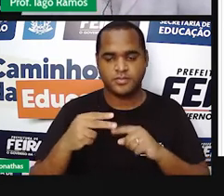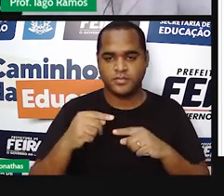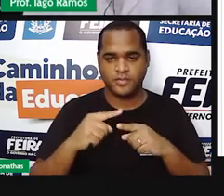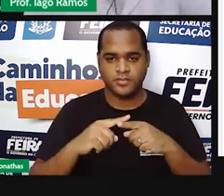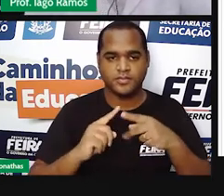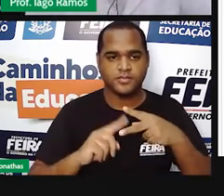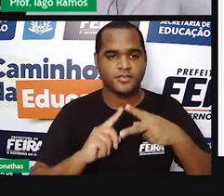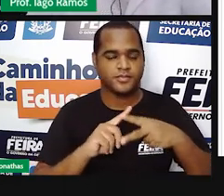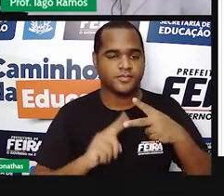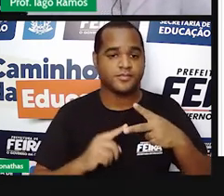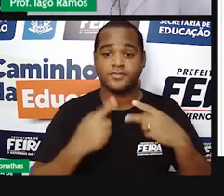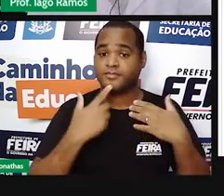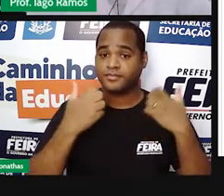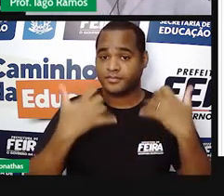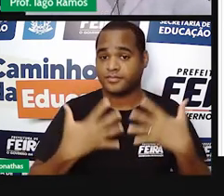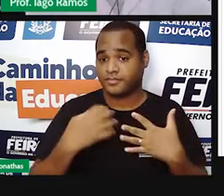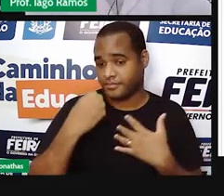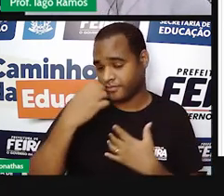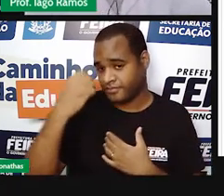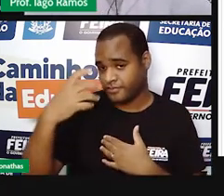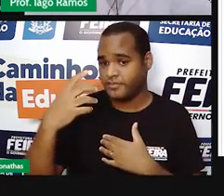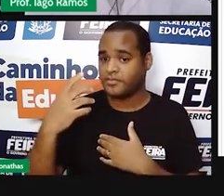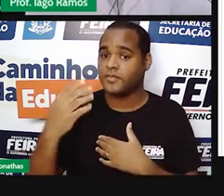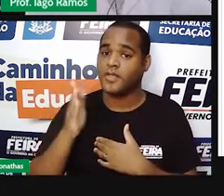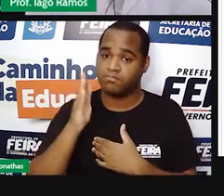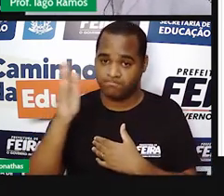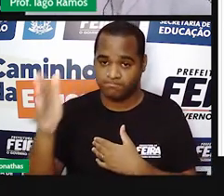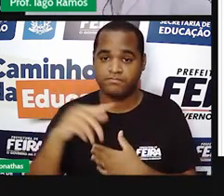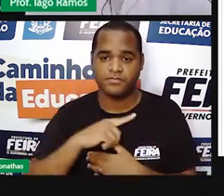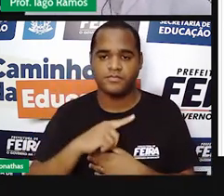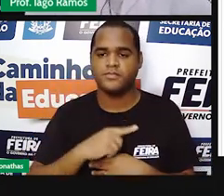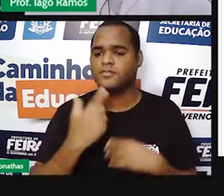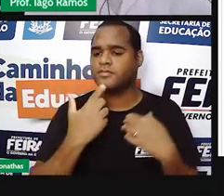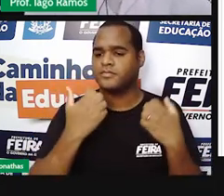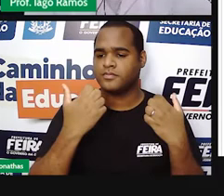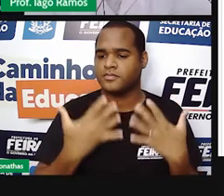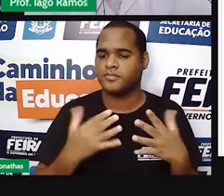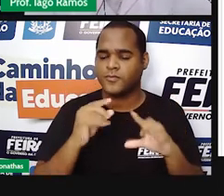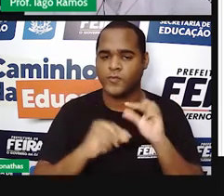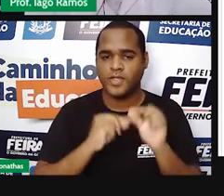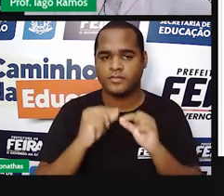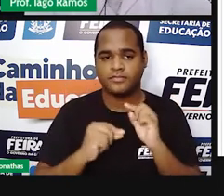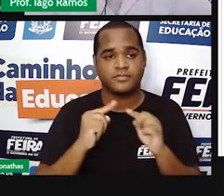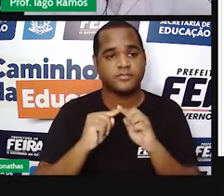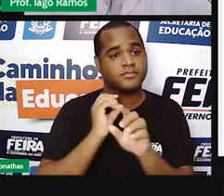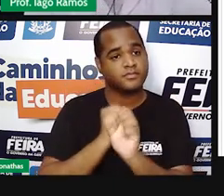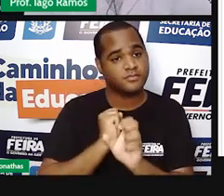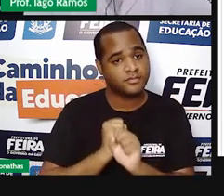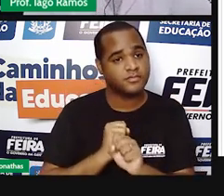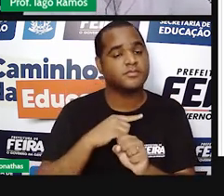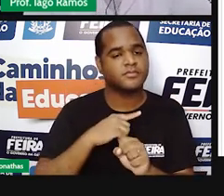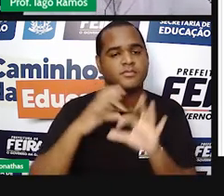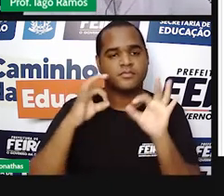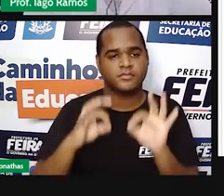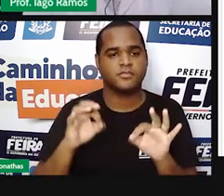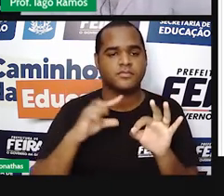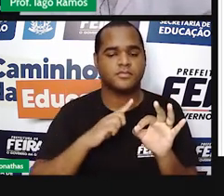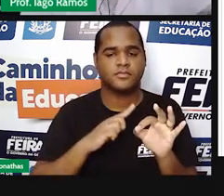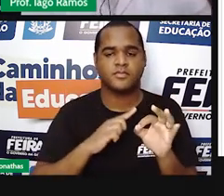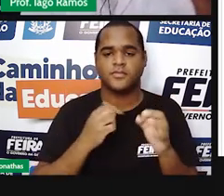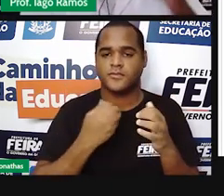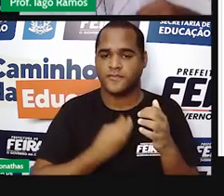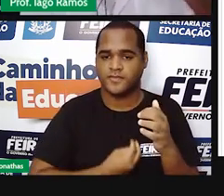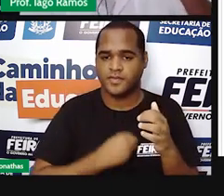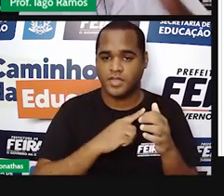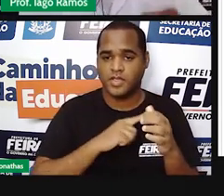reabastecimento para a viagem da ida, deve considerar também o combustível suficiente para se deslocar